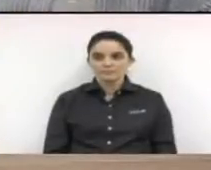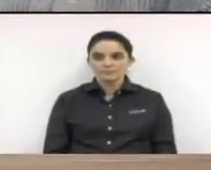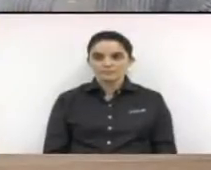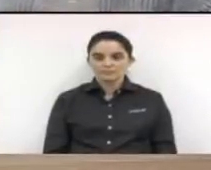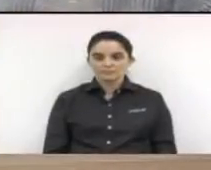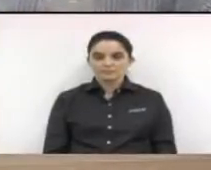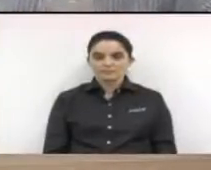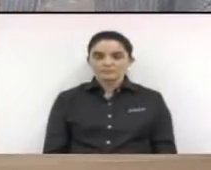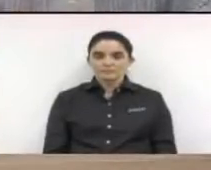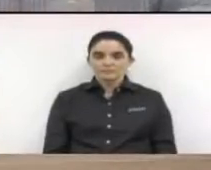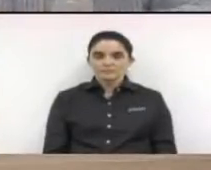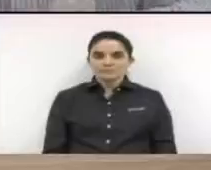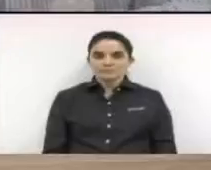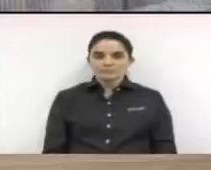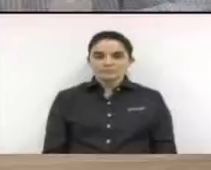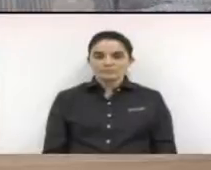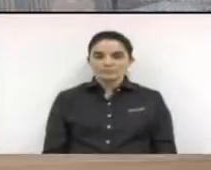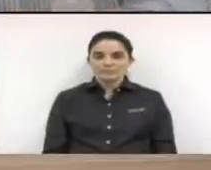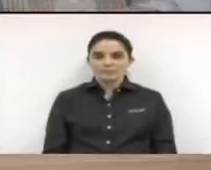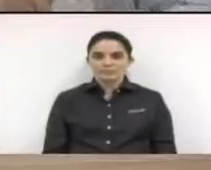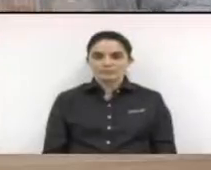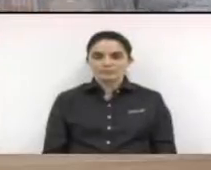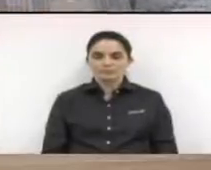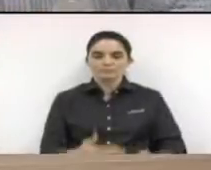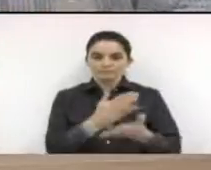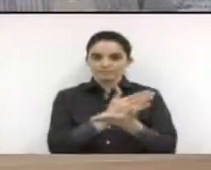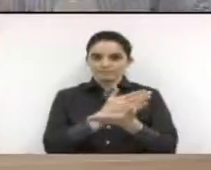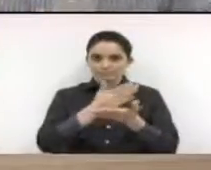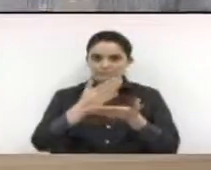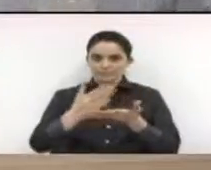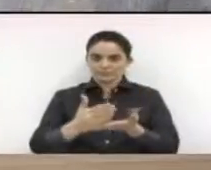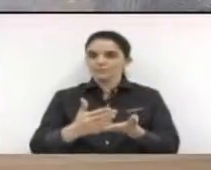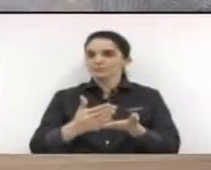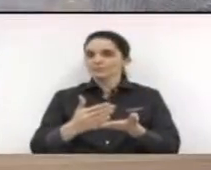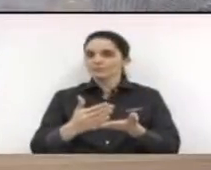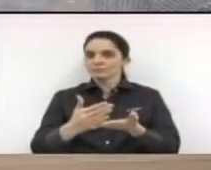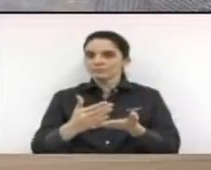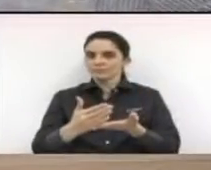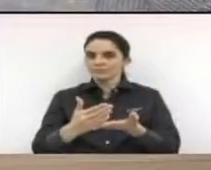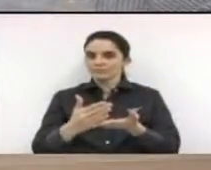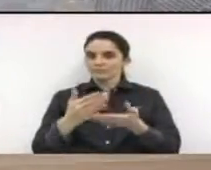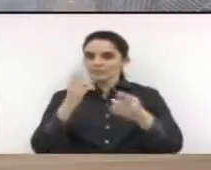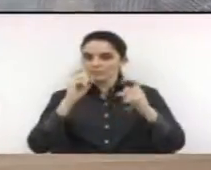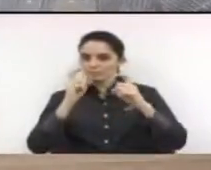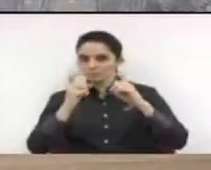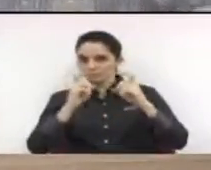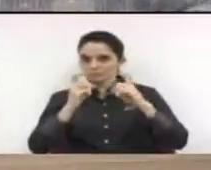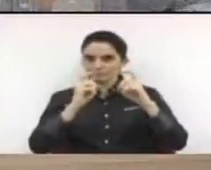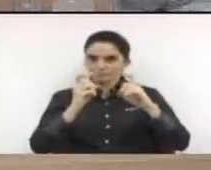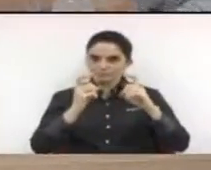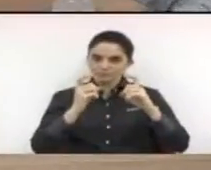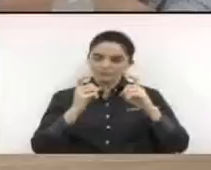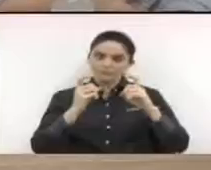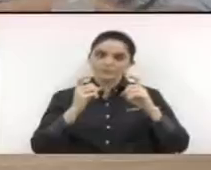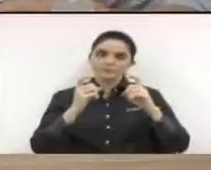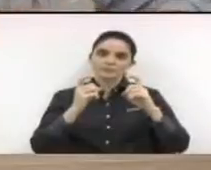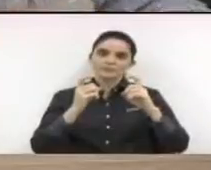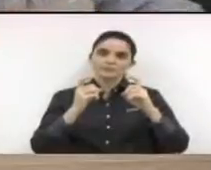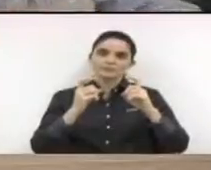Havendo número regimental, esta presidência dá por iniciada a sessão no seu